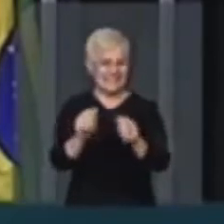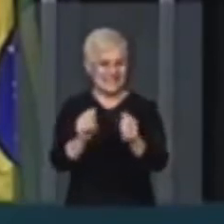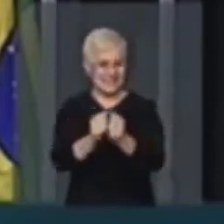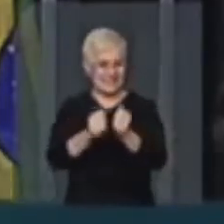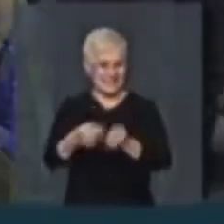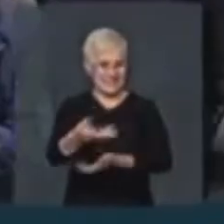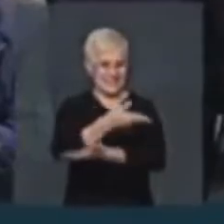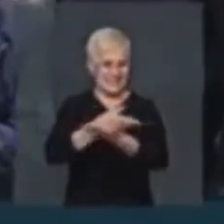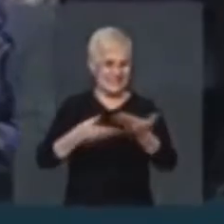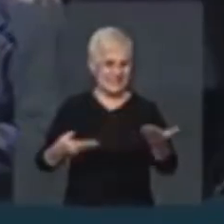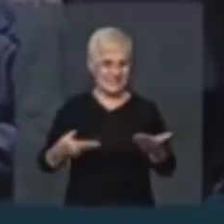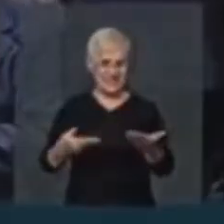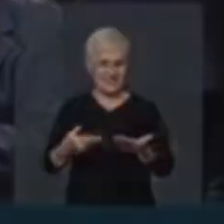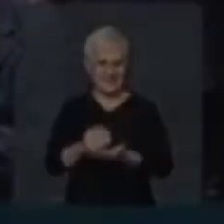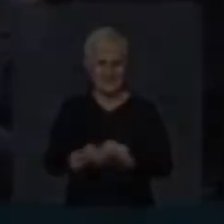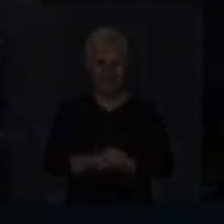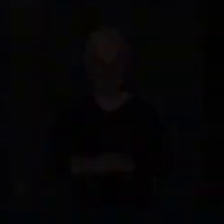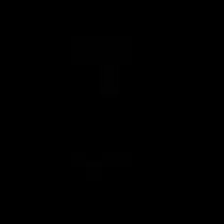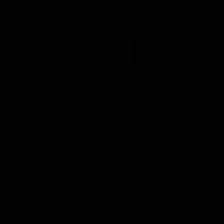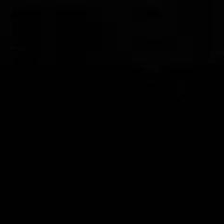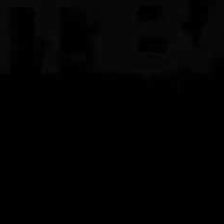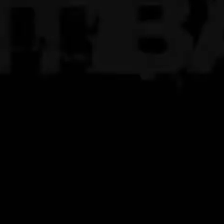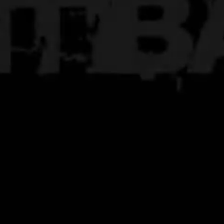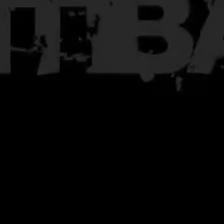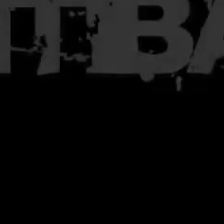dividir Para poder governar Minha Rousseff